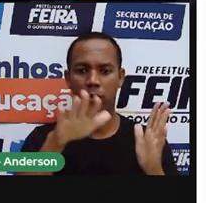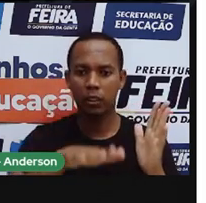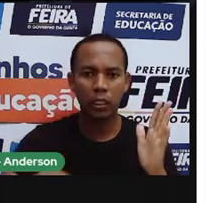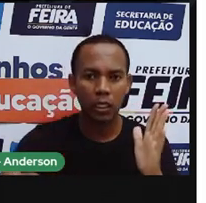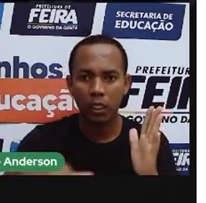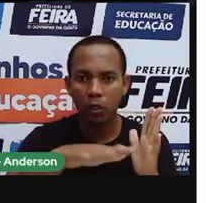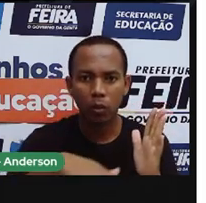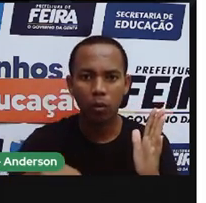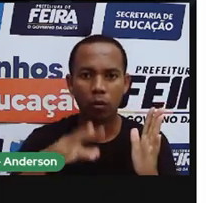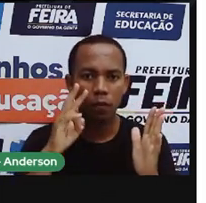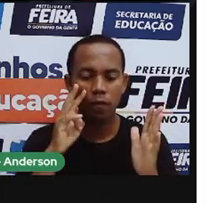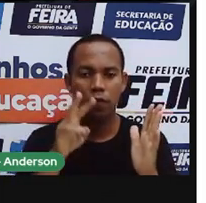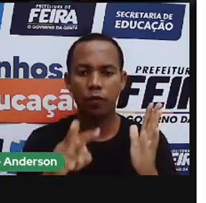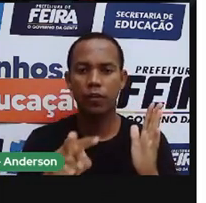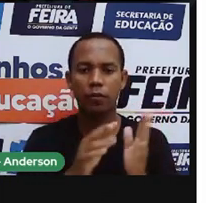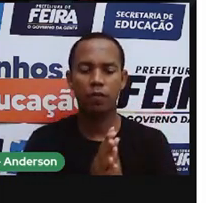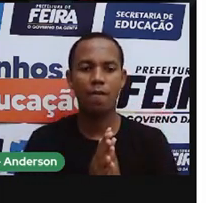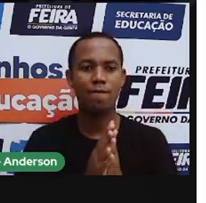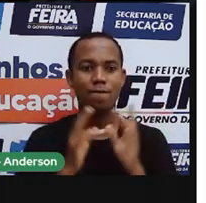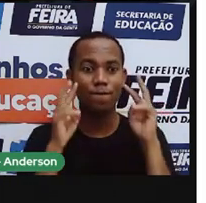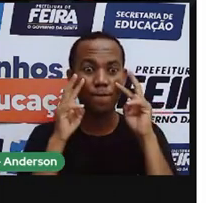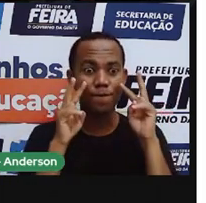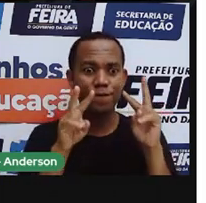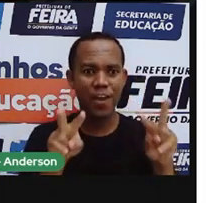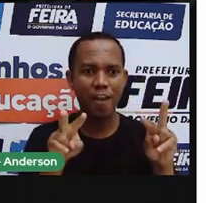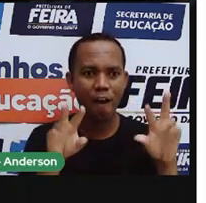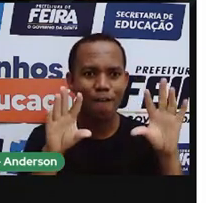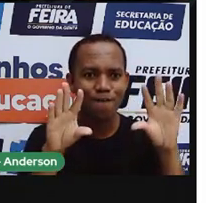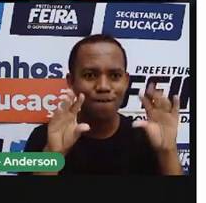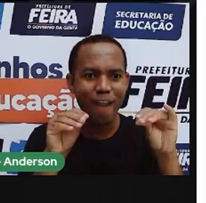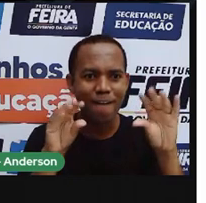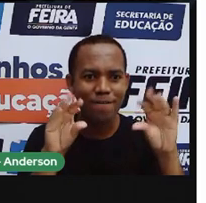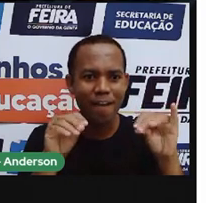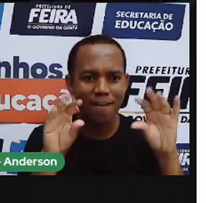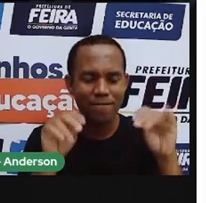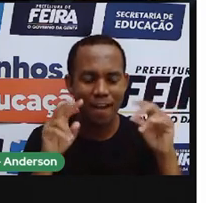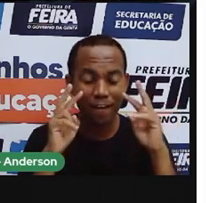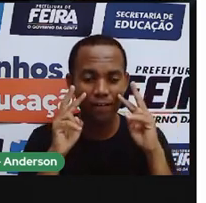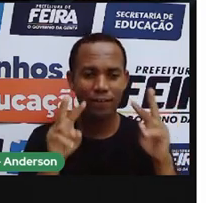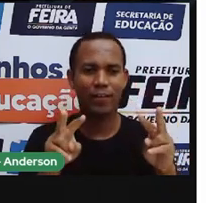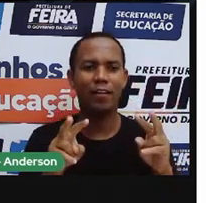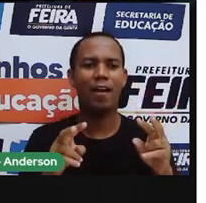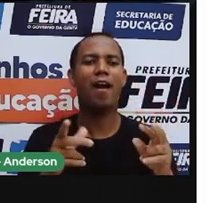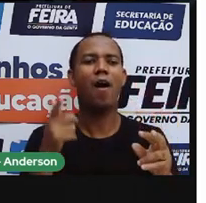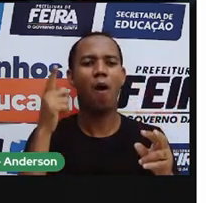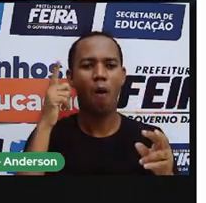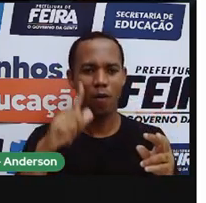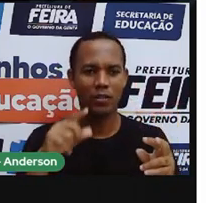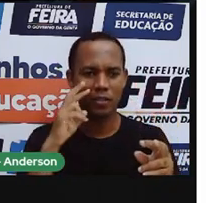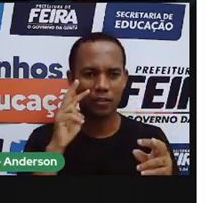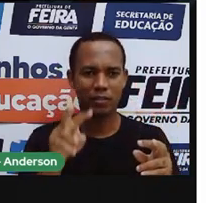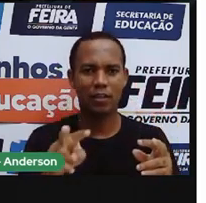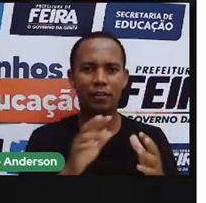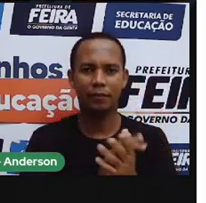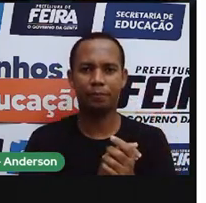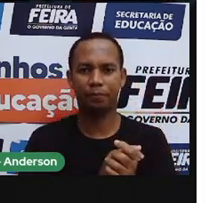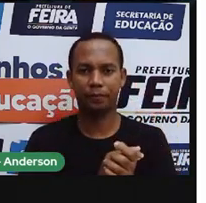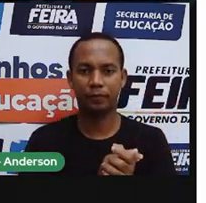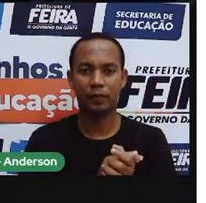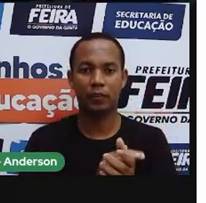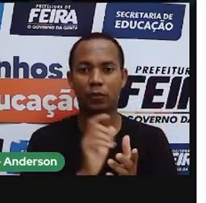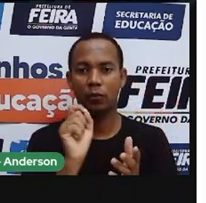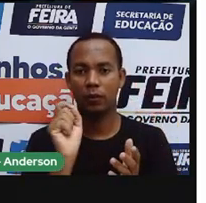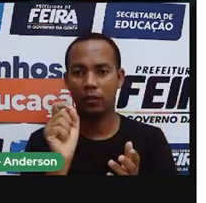O que é físico? Aquilo que eu posso o quê? Tocar, certo? Então, físico, aquilo que eu posso tocar. Além